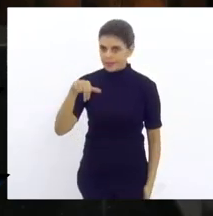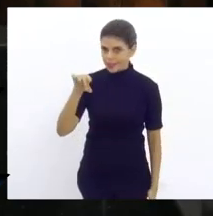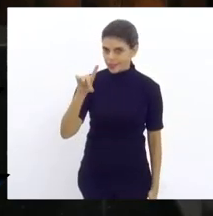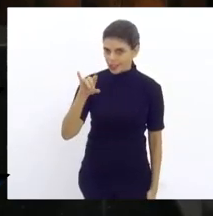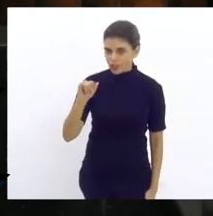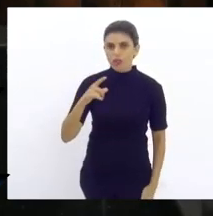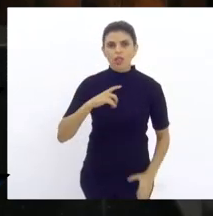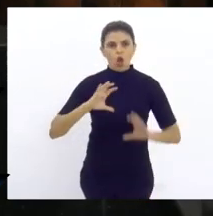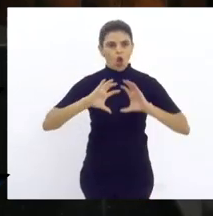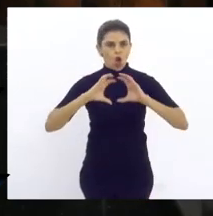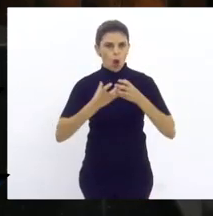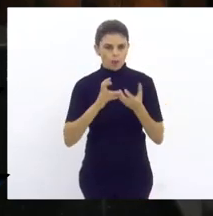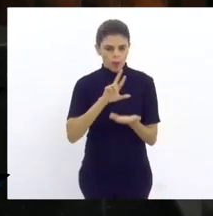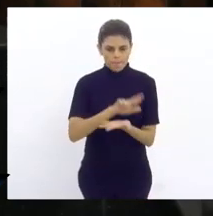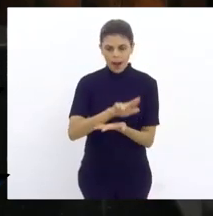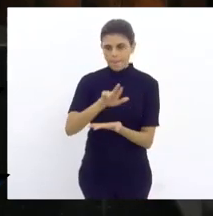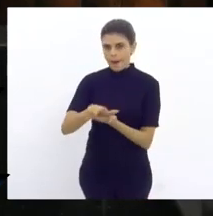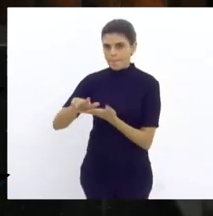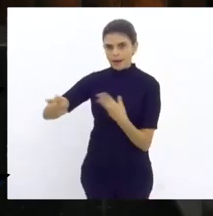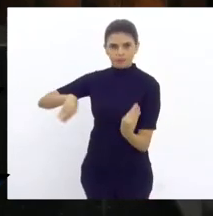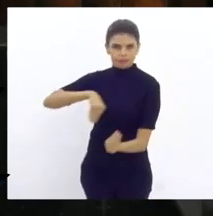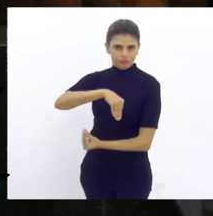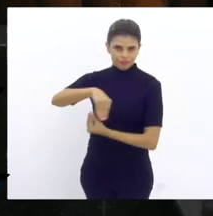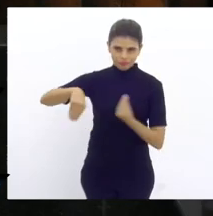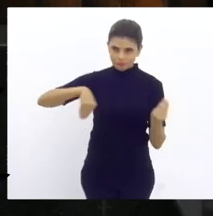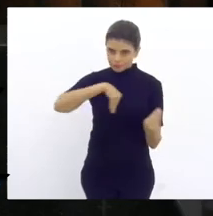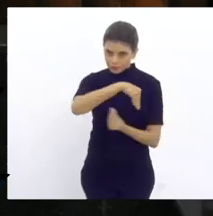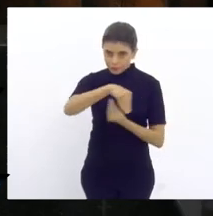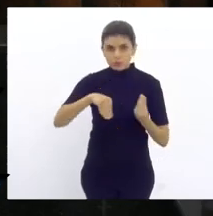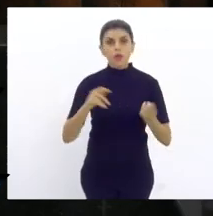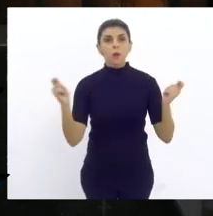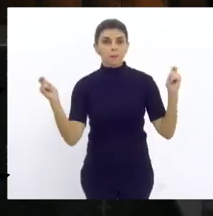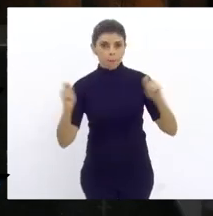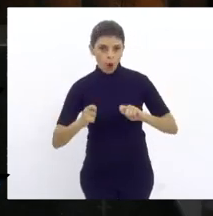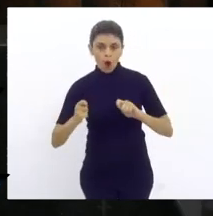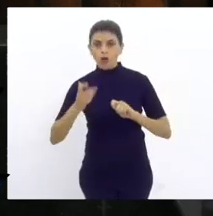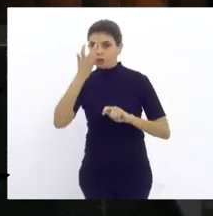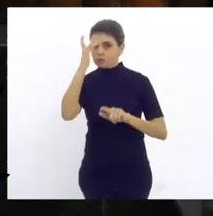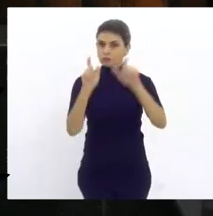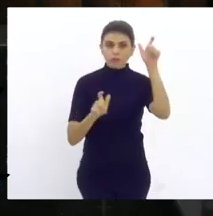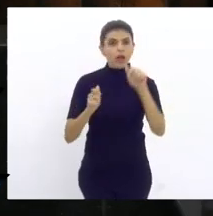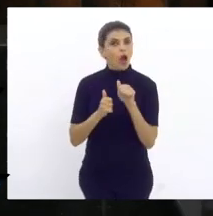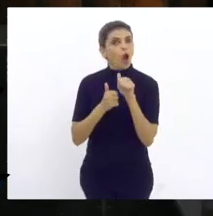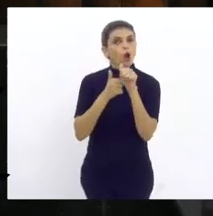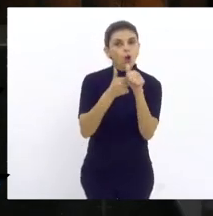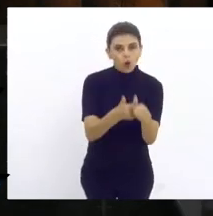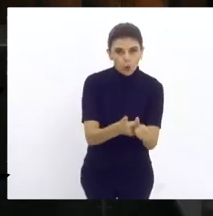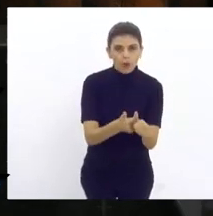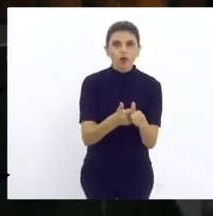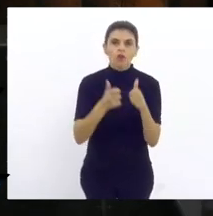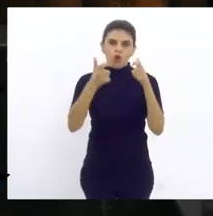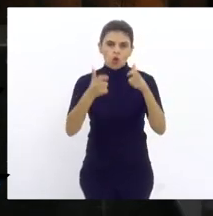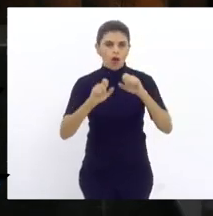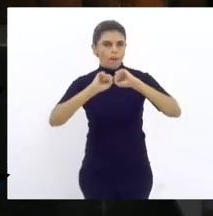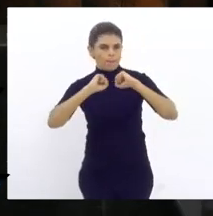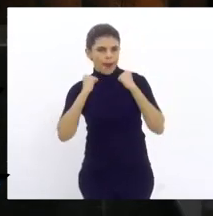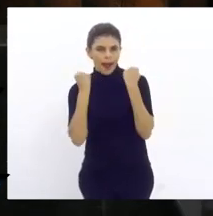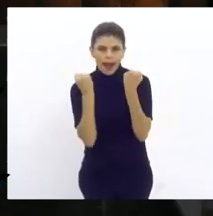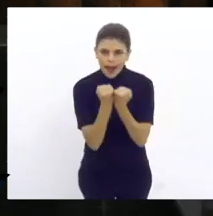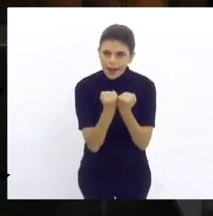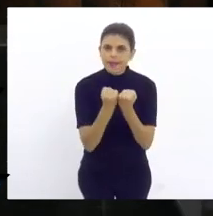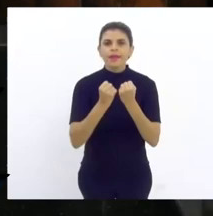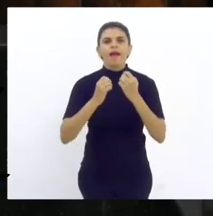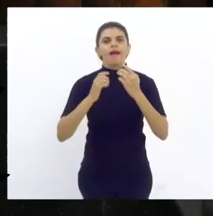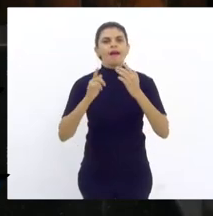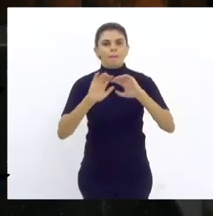aqui uma comissão mista, uma comissão mista para poder estar acompanhando essa concessão do Maracanã, para estar acompanhando todos